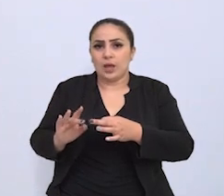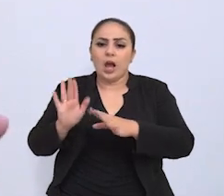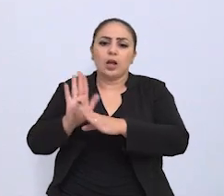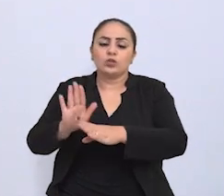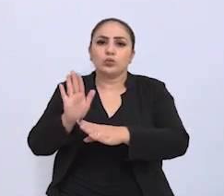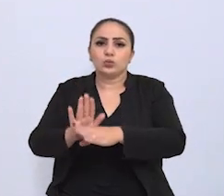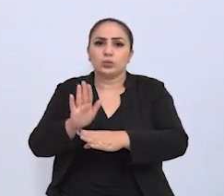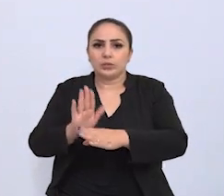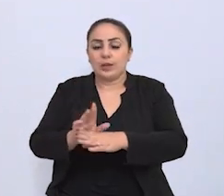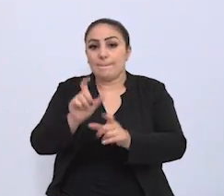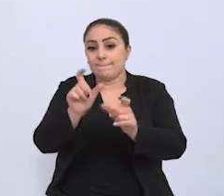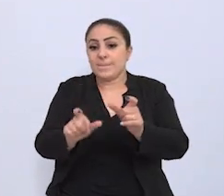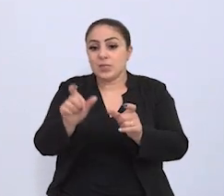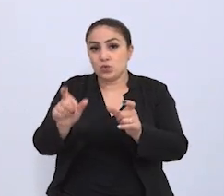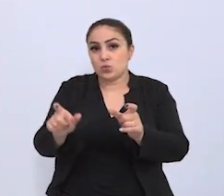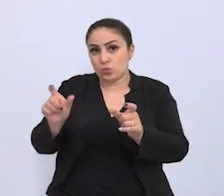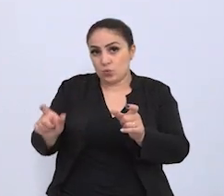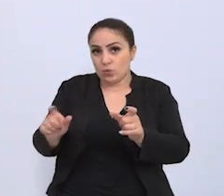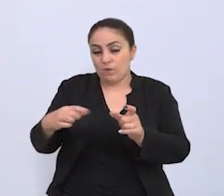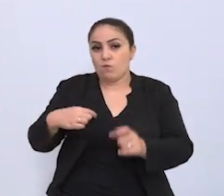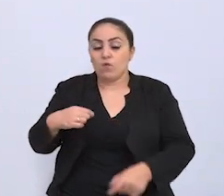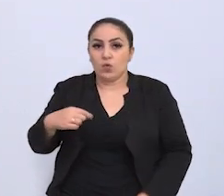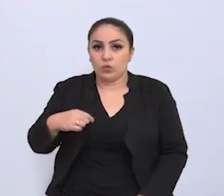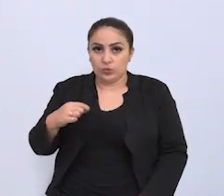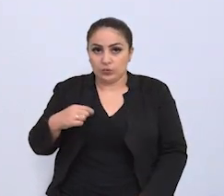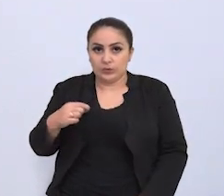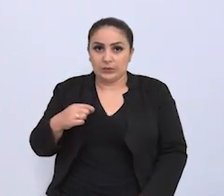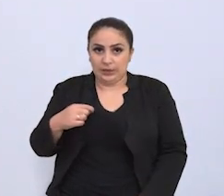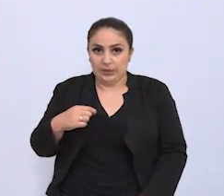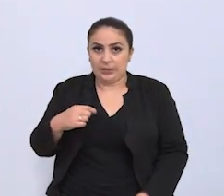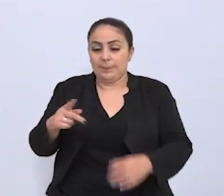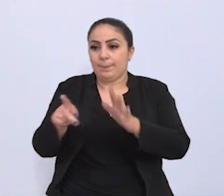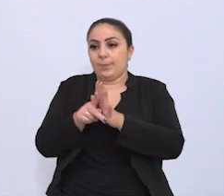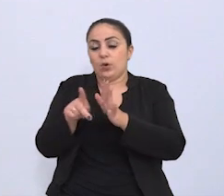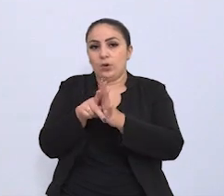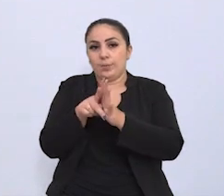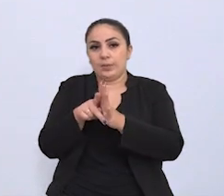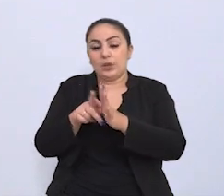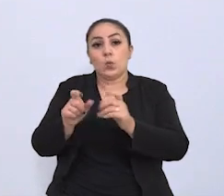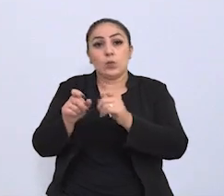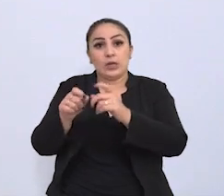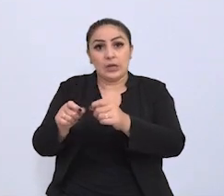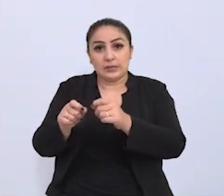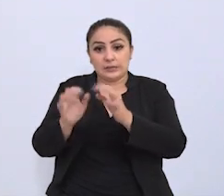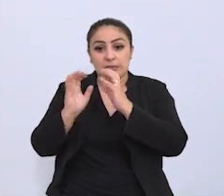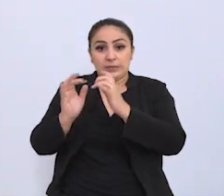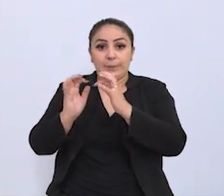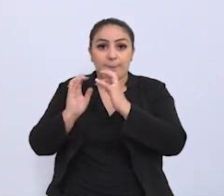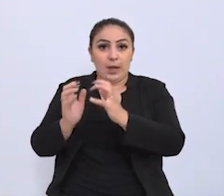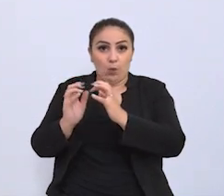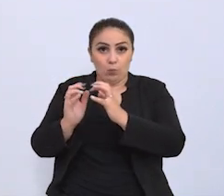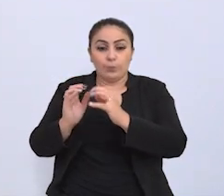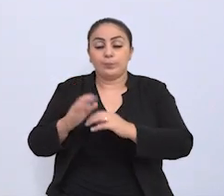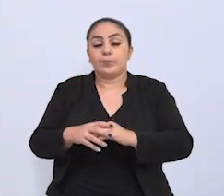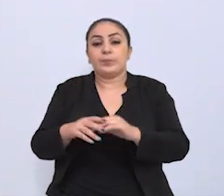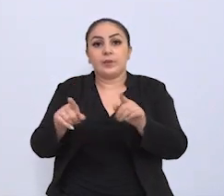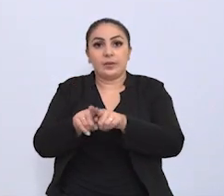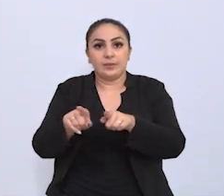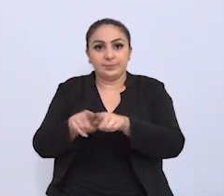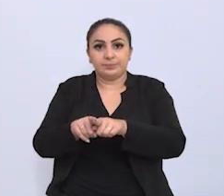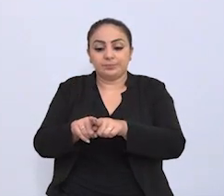auxiliar pacientes. voluntária com pacientes com câncer cerebral do Brasil todo.